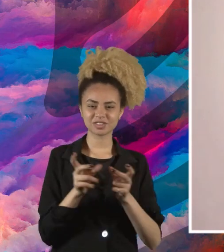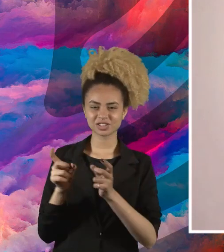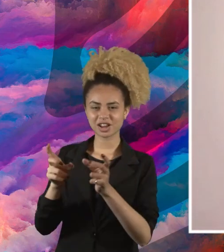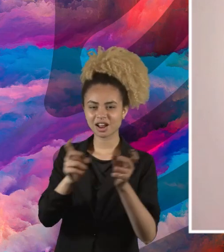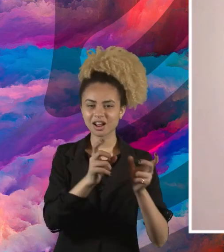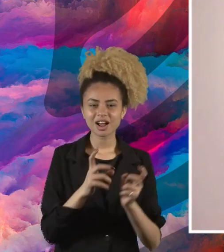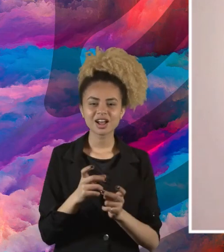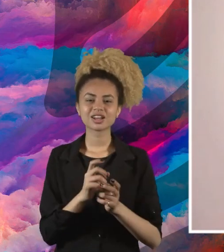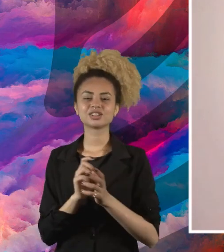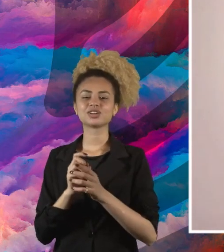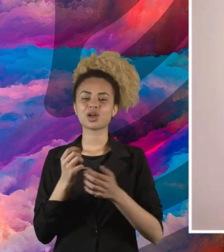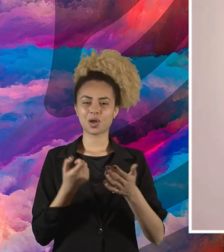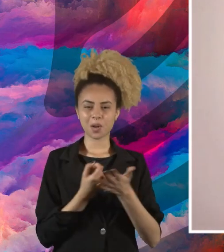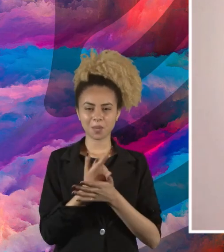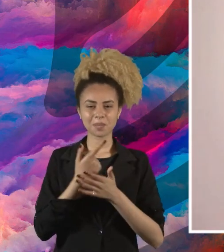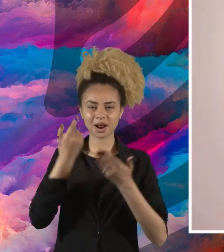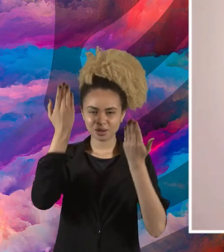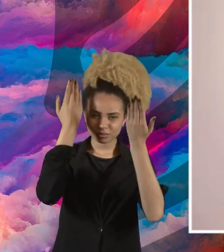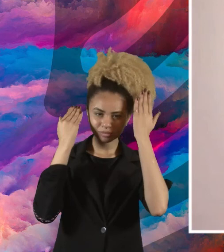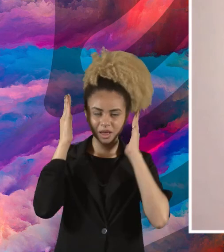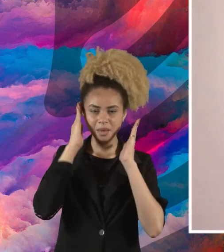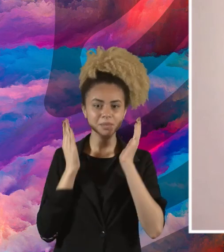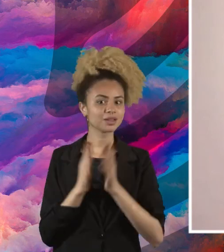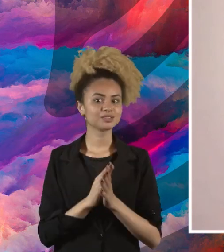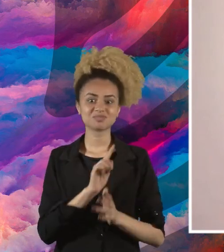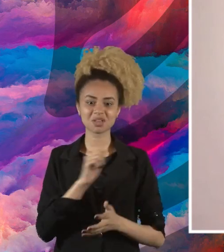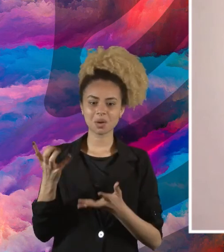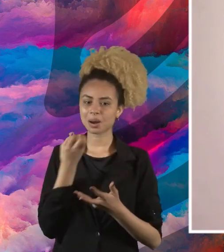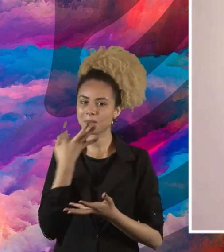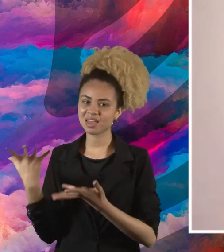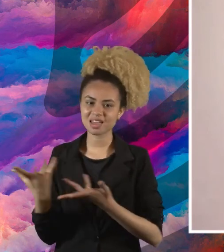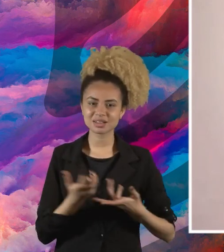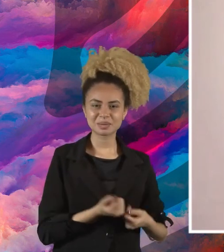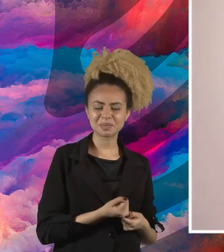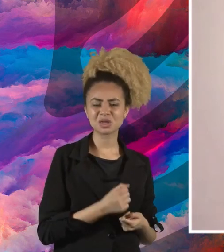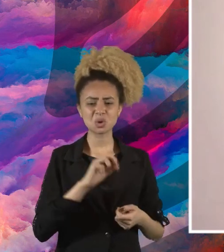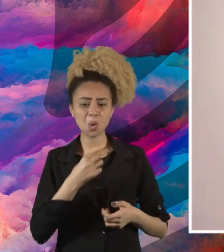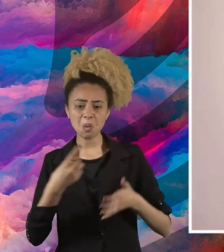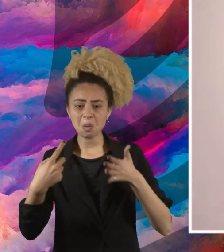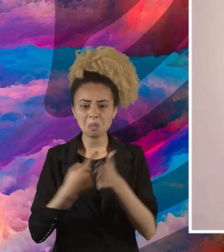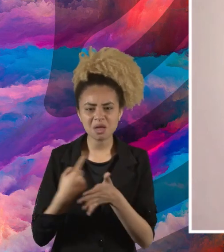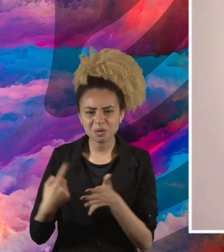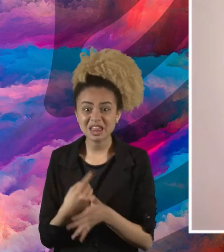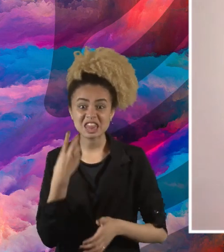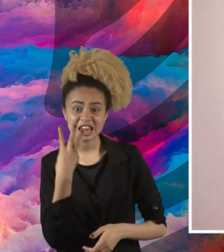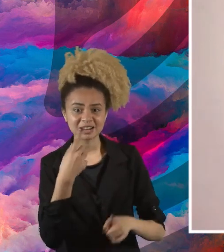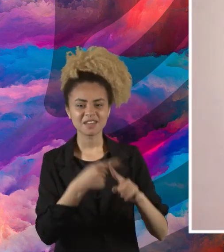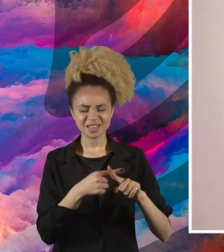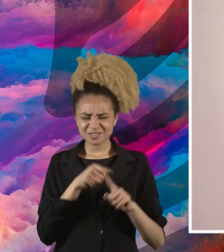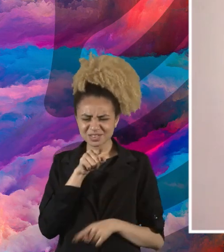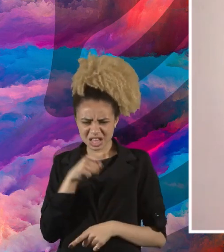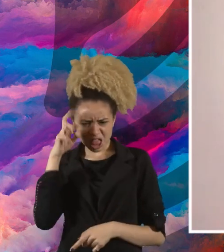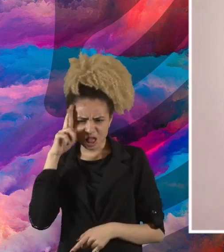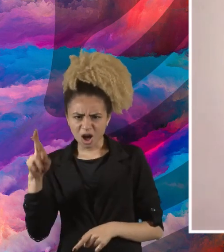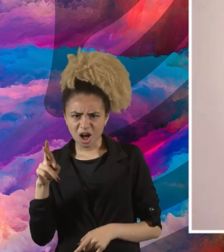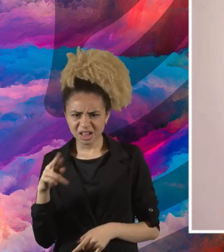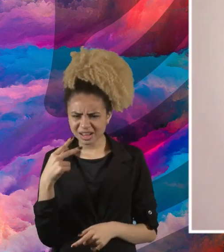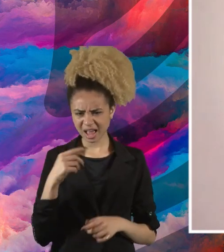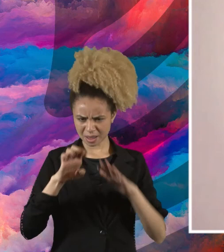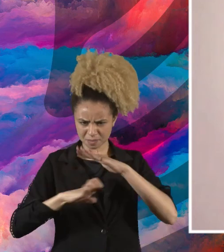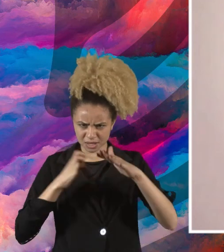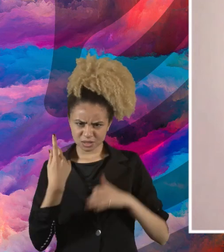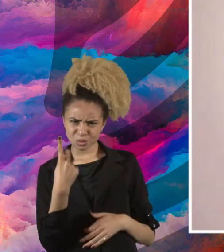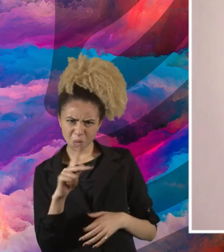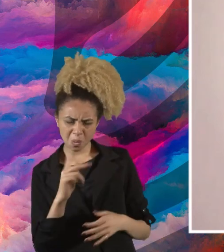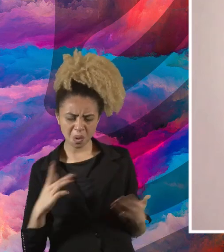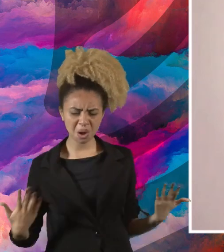vai, de cosméticos, a gente não é recebida ou é feito pergunta três vezes mas você é a dona, mas a empresa é sua, enfim,